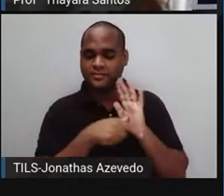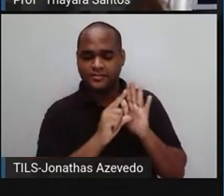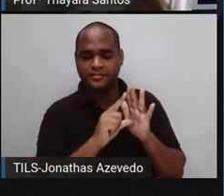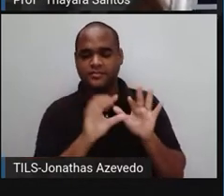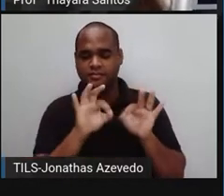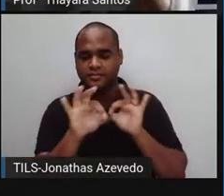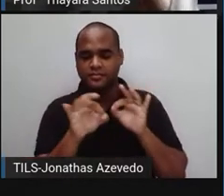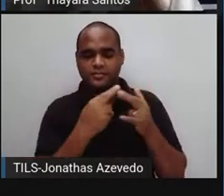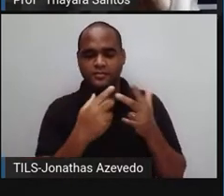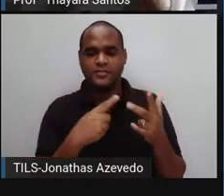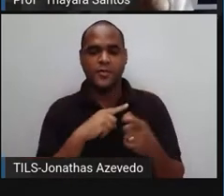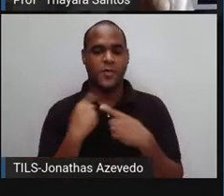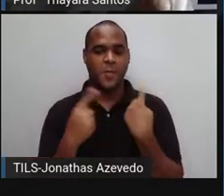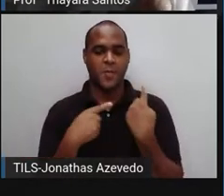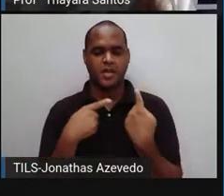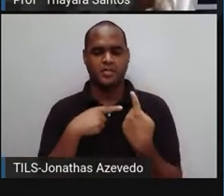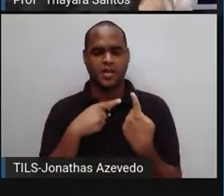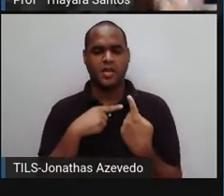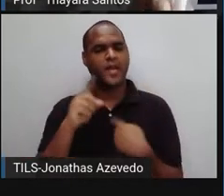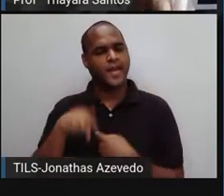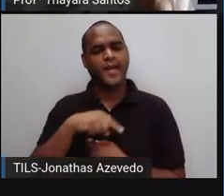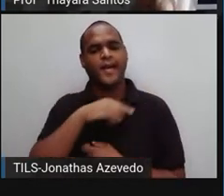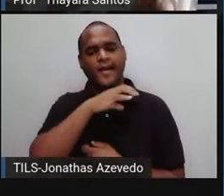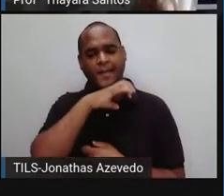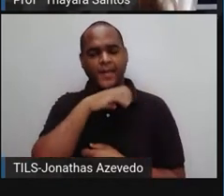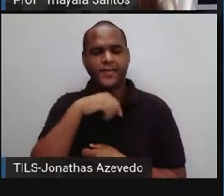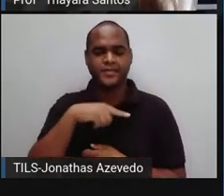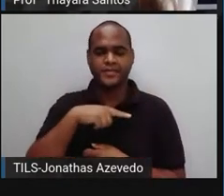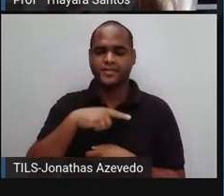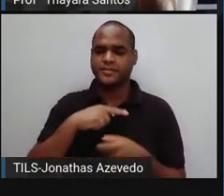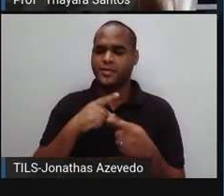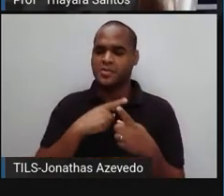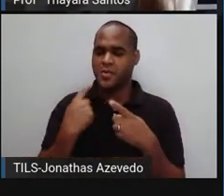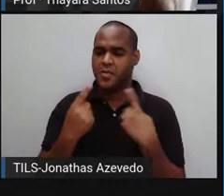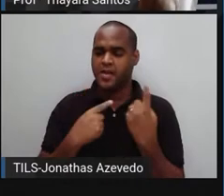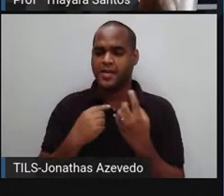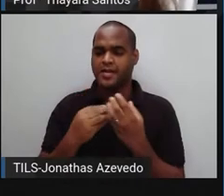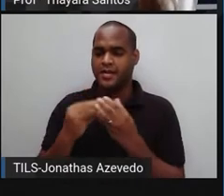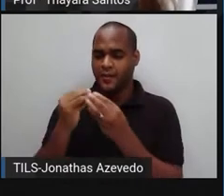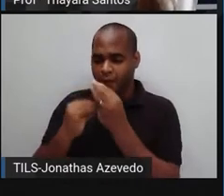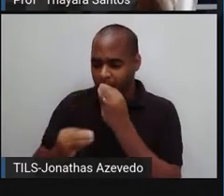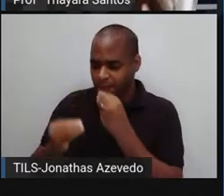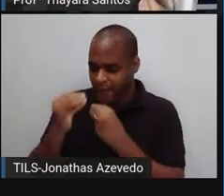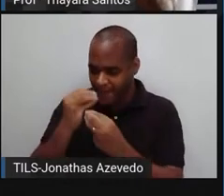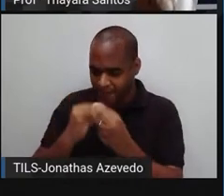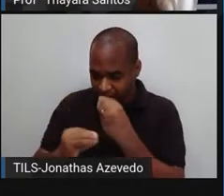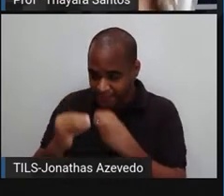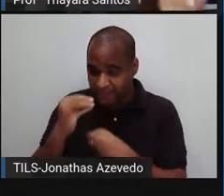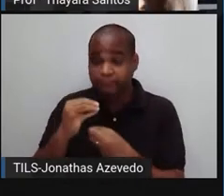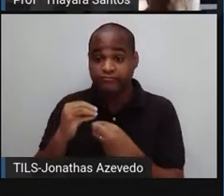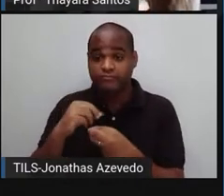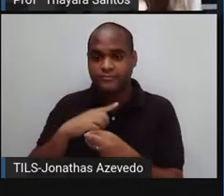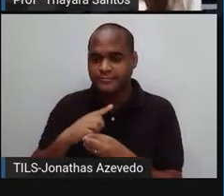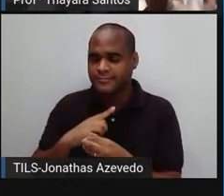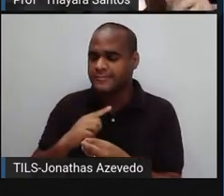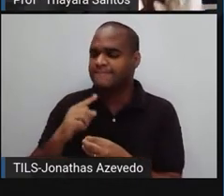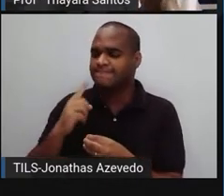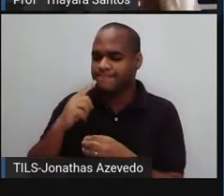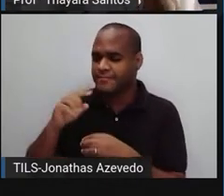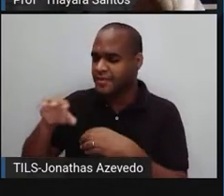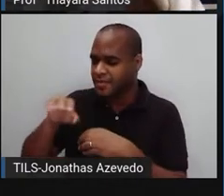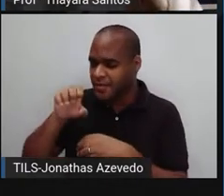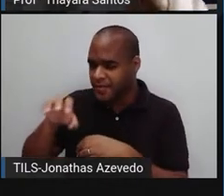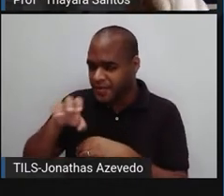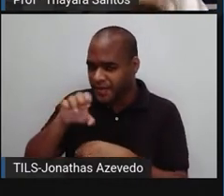organismo que morreu. Aí, quando o animal vai lá e come essa planta, né, se alimenta dessa planta, ele está reaproveitando o